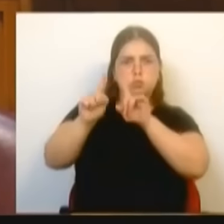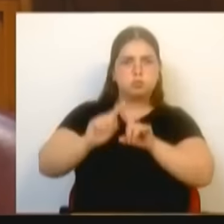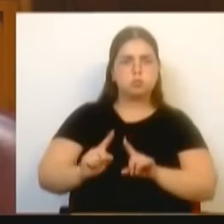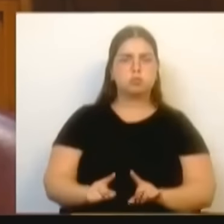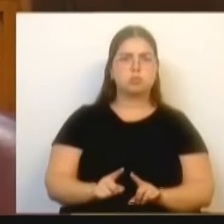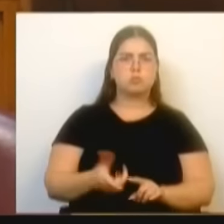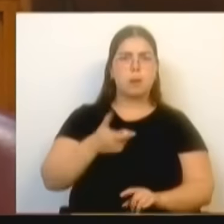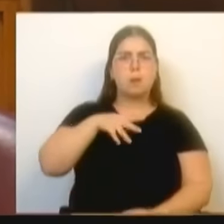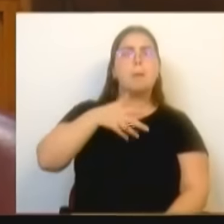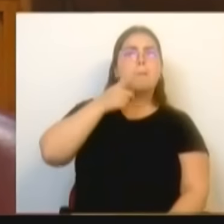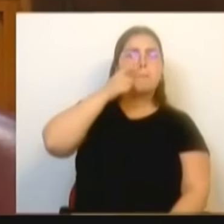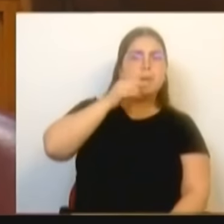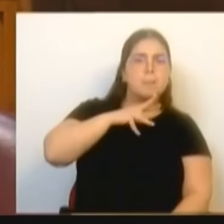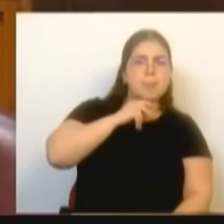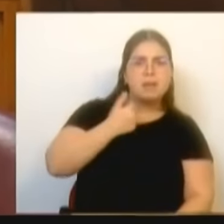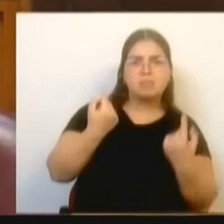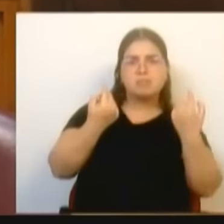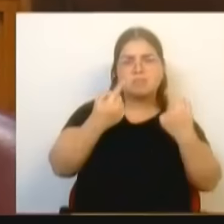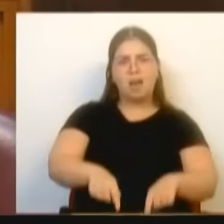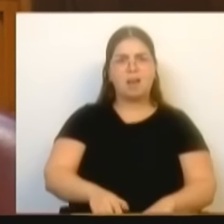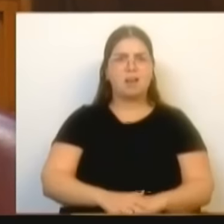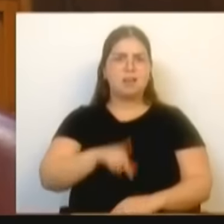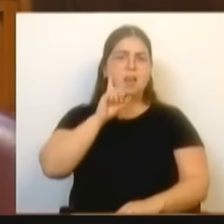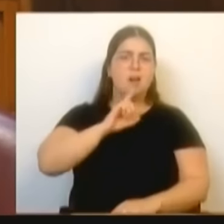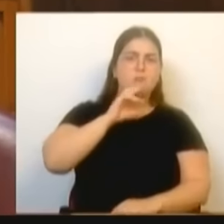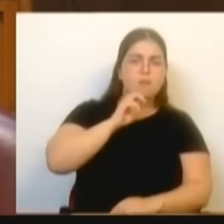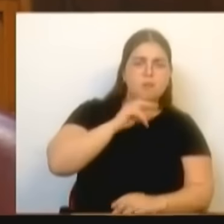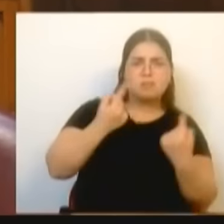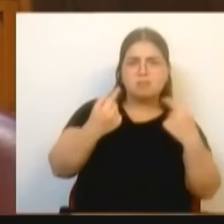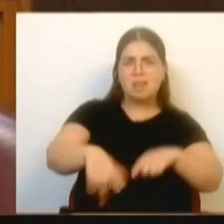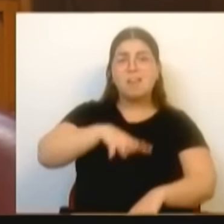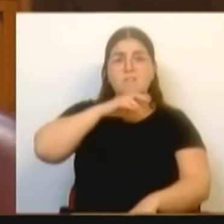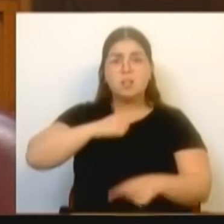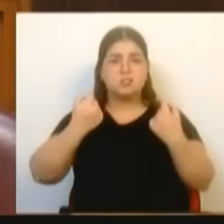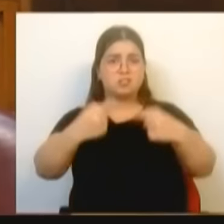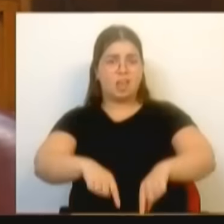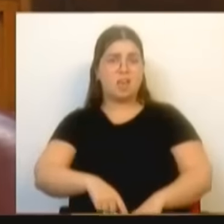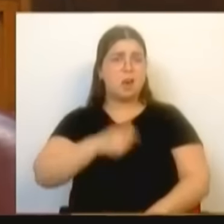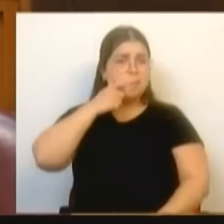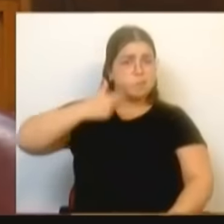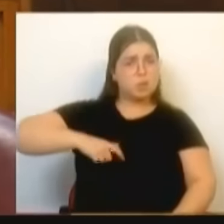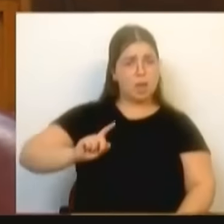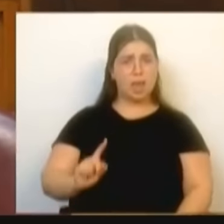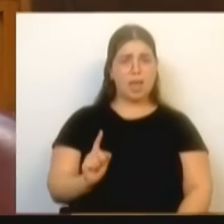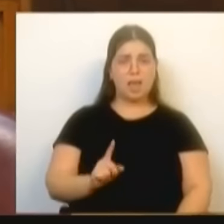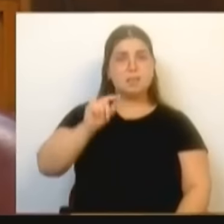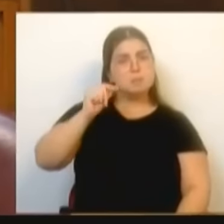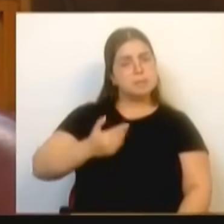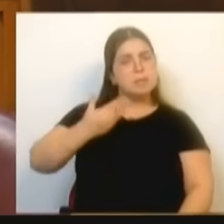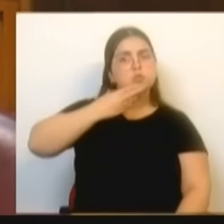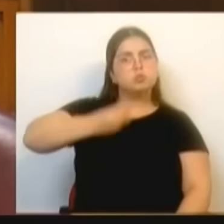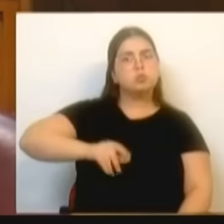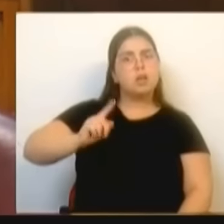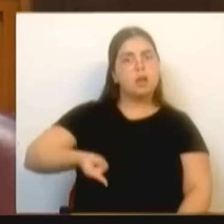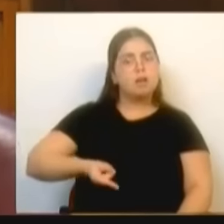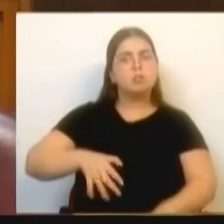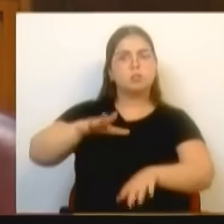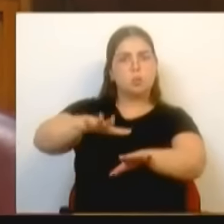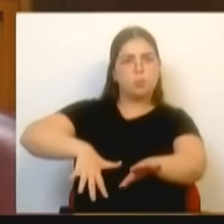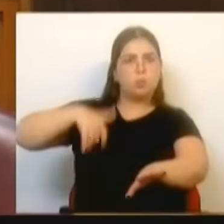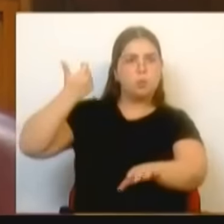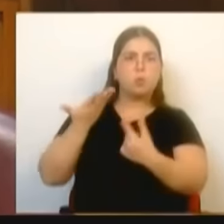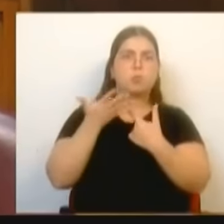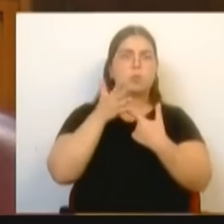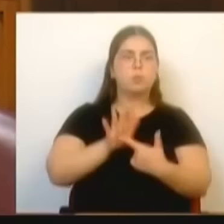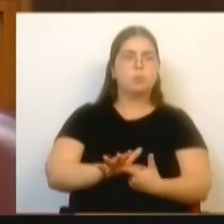também têm filhos, também têm avós, também são seres humanos. Também mereceu que o Parlamento condenasse quando os Irneus,